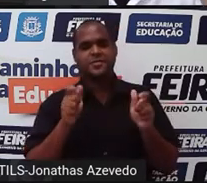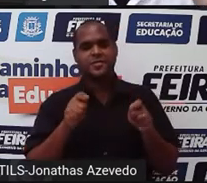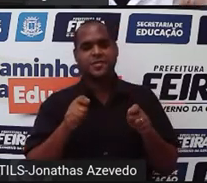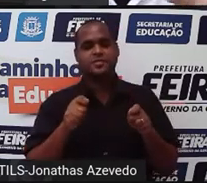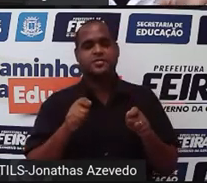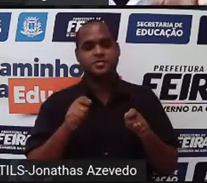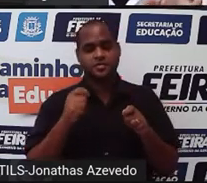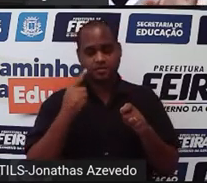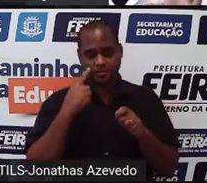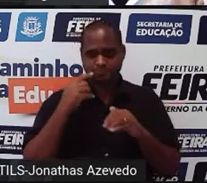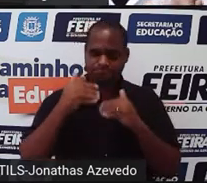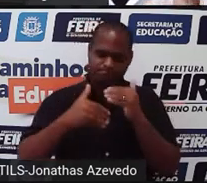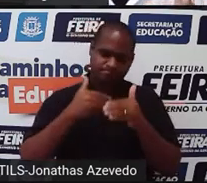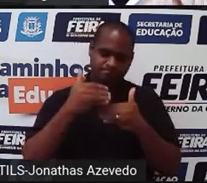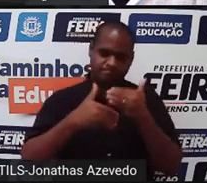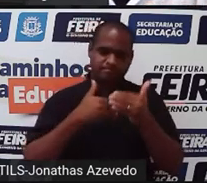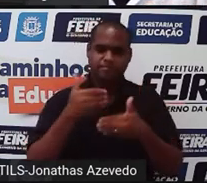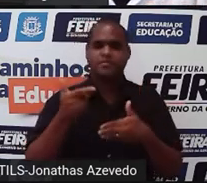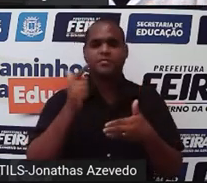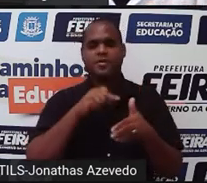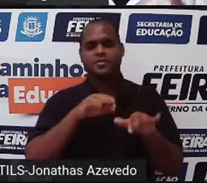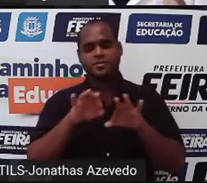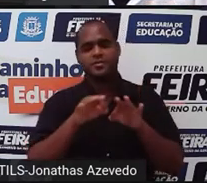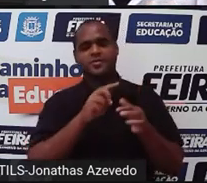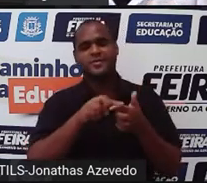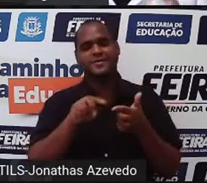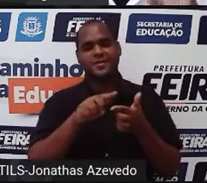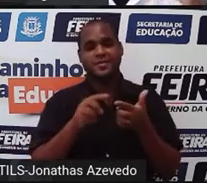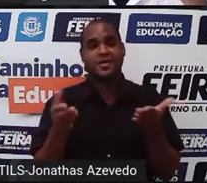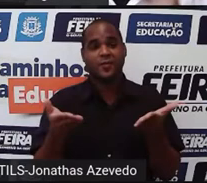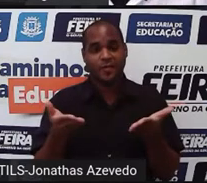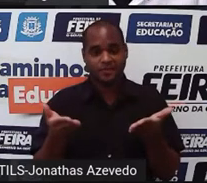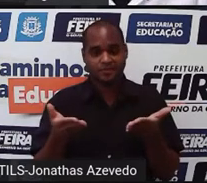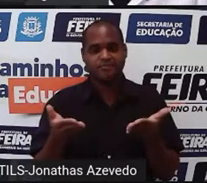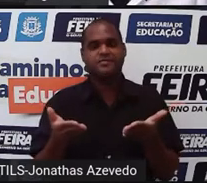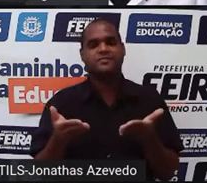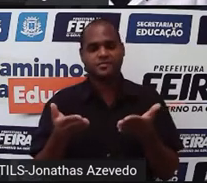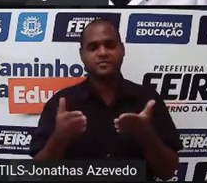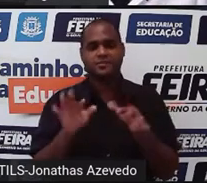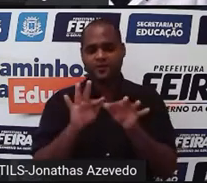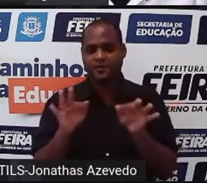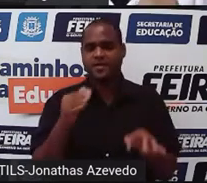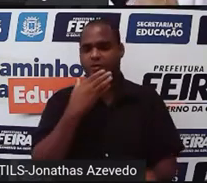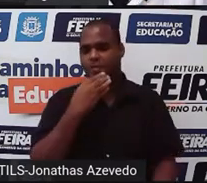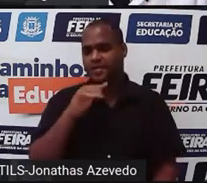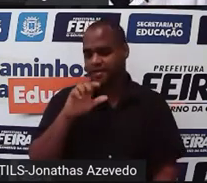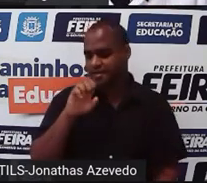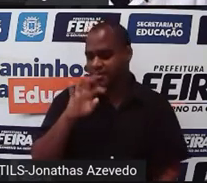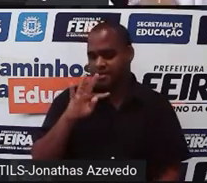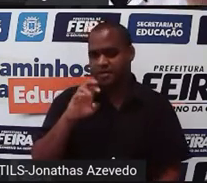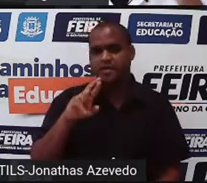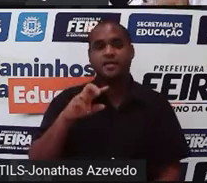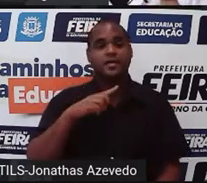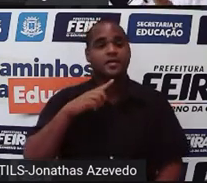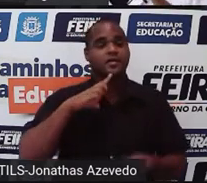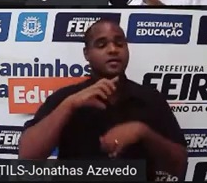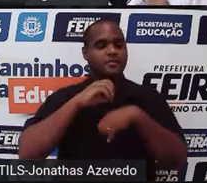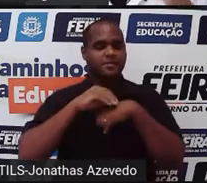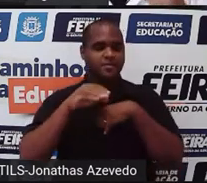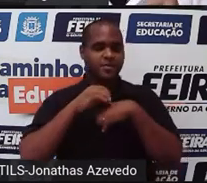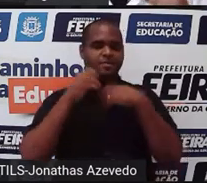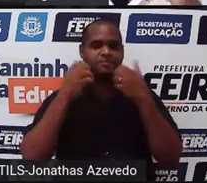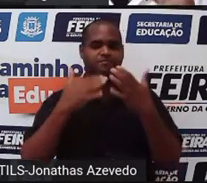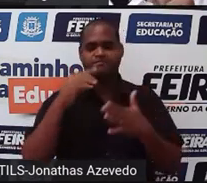apresentei um passo a passo para resolver problemas, e agora, com a frase de Lester Júnior, eu estou te trazendo um motivo